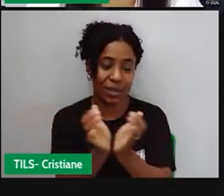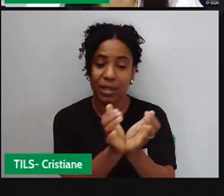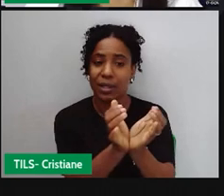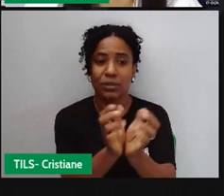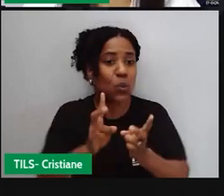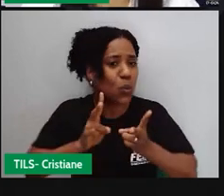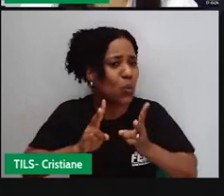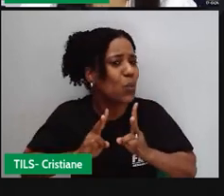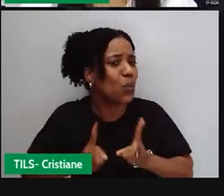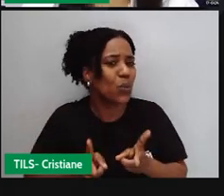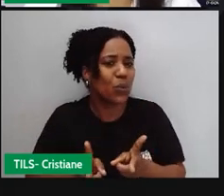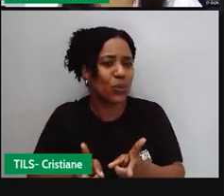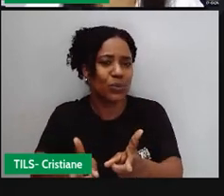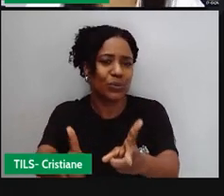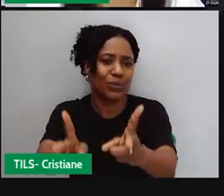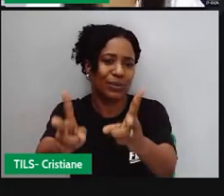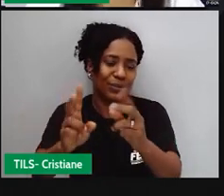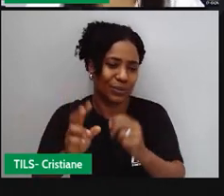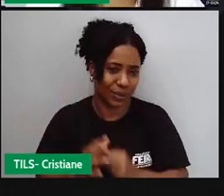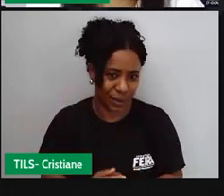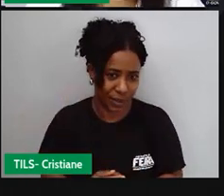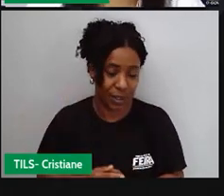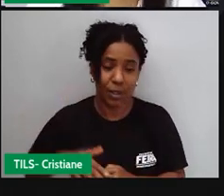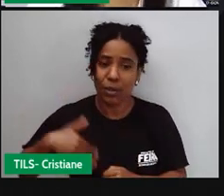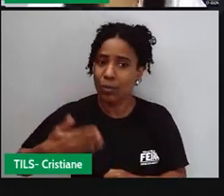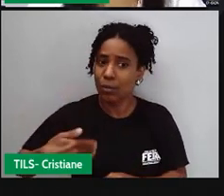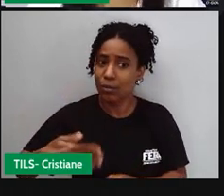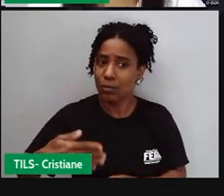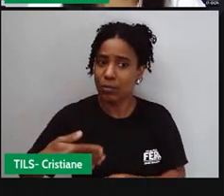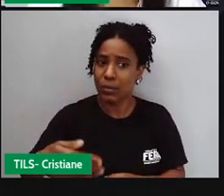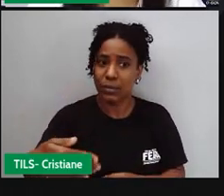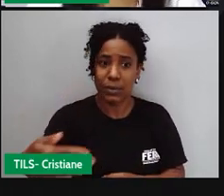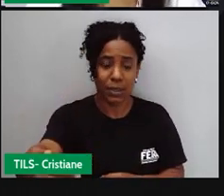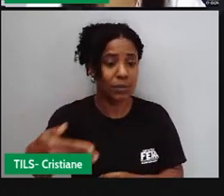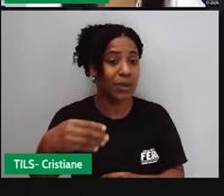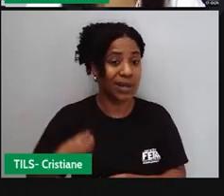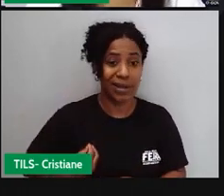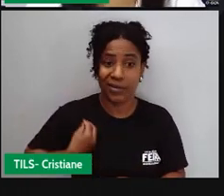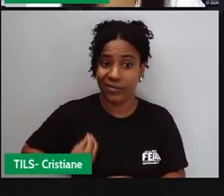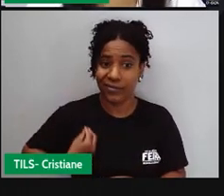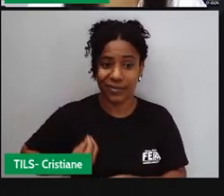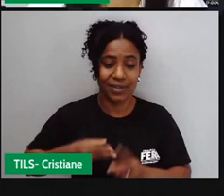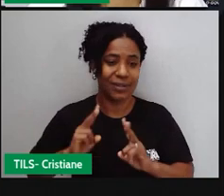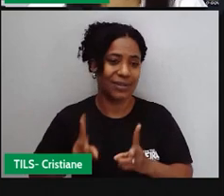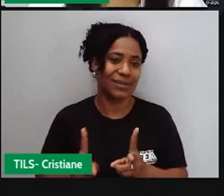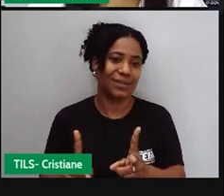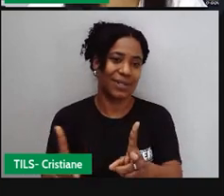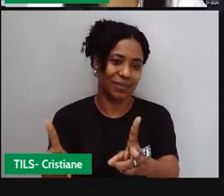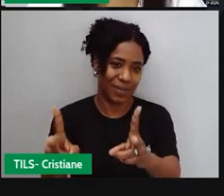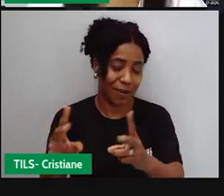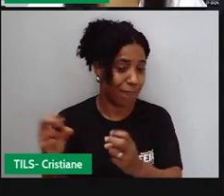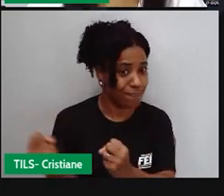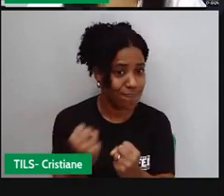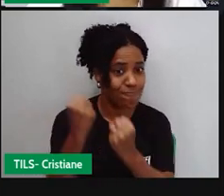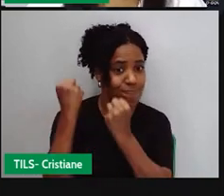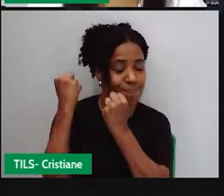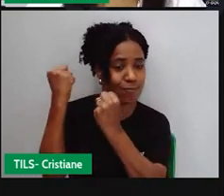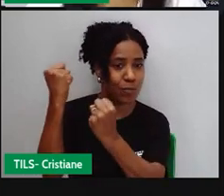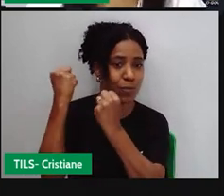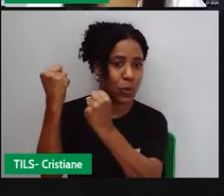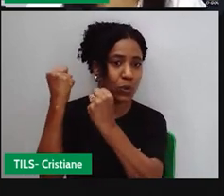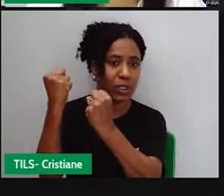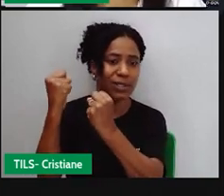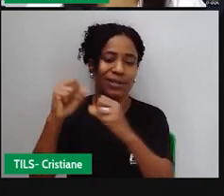para que com o passar do tempo elas continuem existindo e mostrando, né? A força